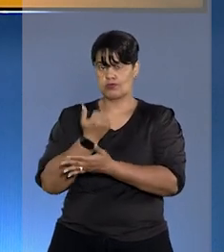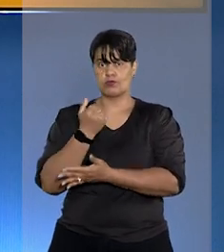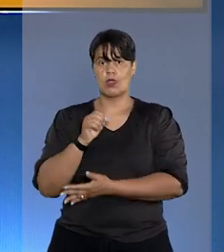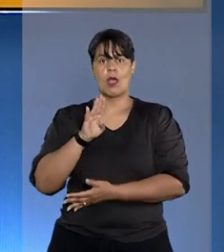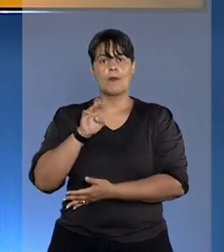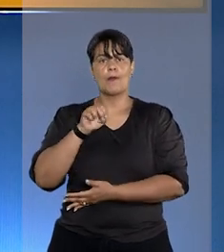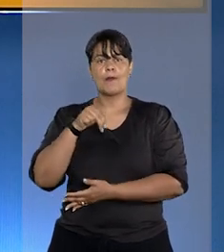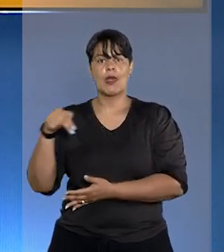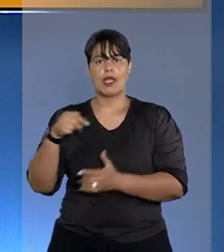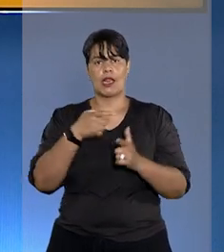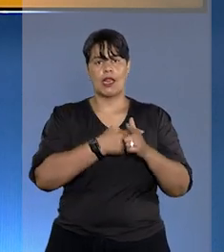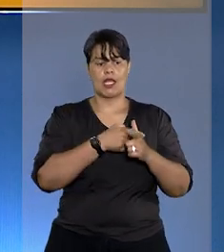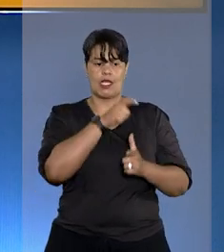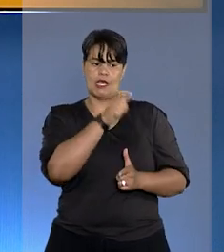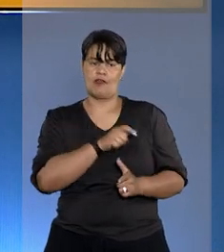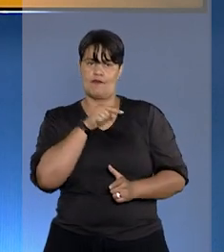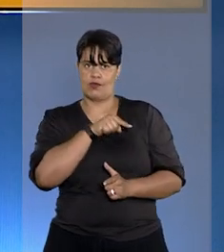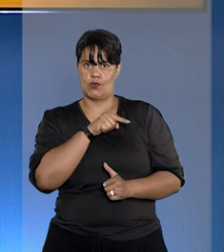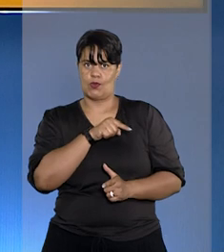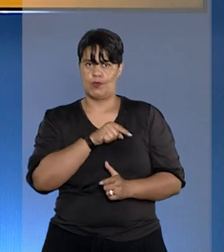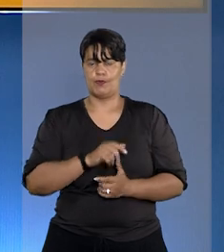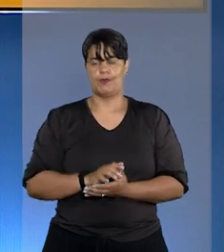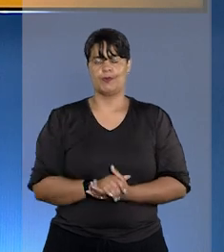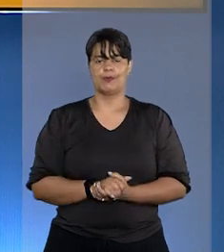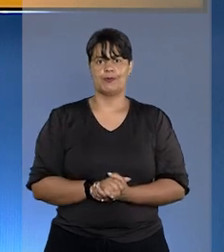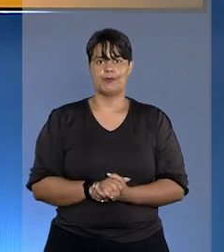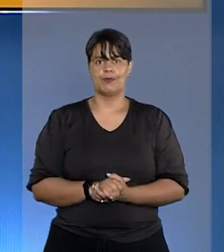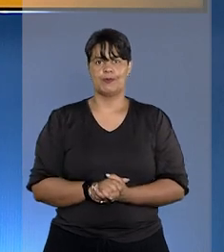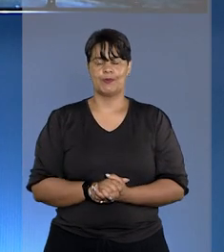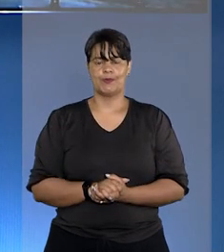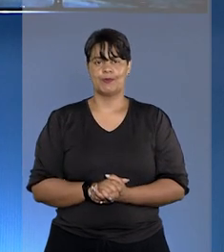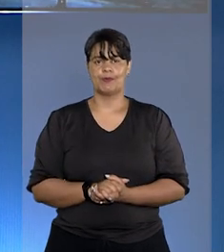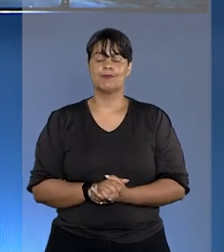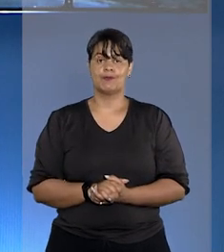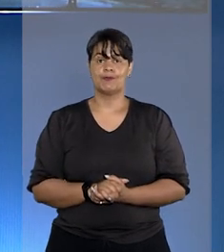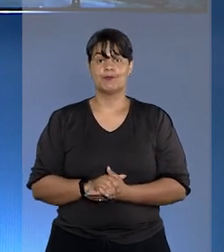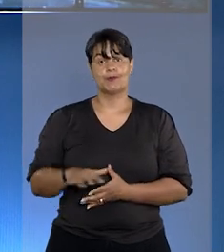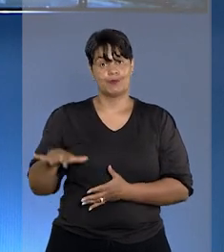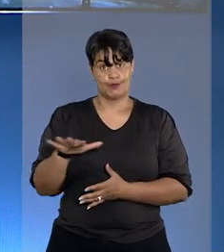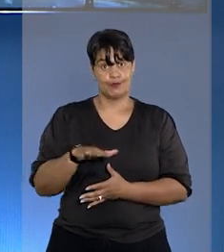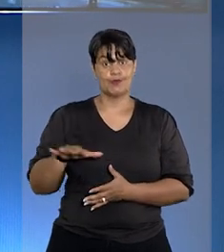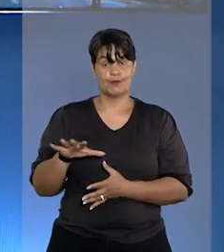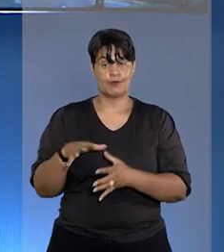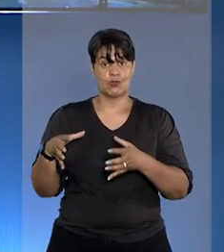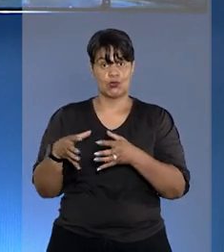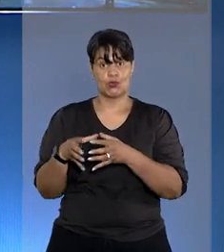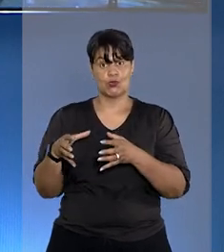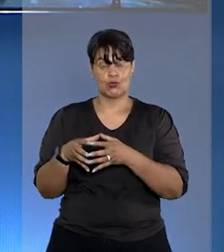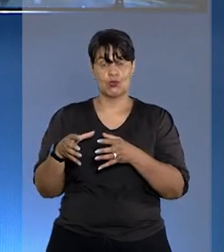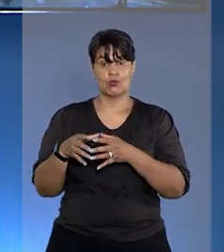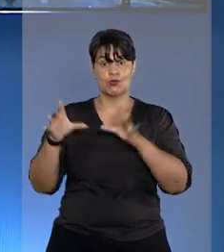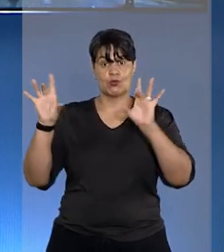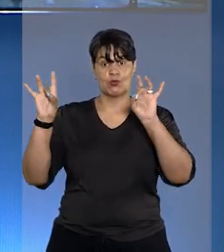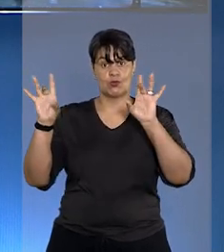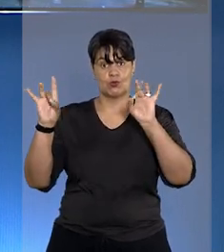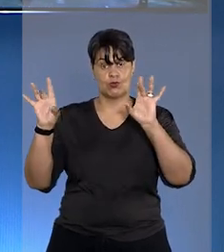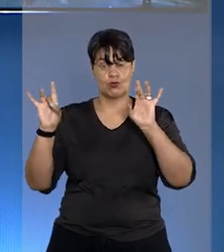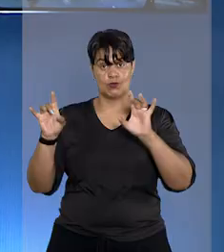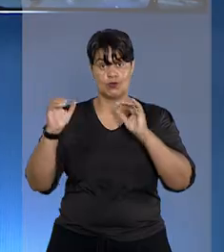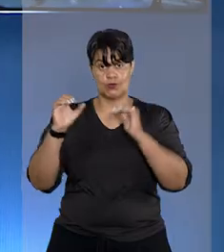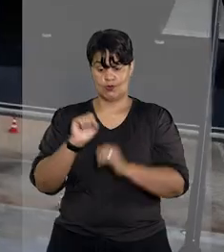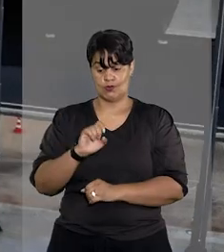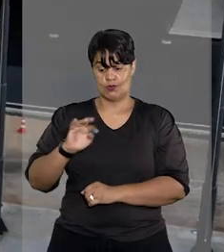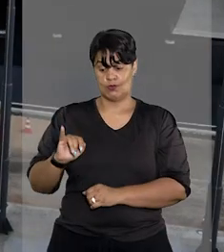devedor. Quem explica é o repórter Paulo Mondego. A decisão foi fixada pela Corte Especial do Superior